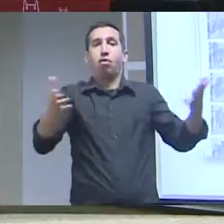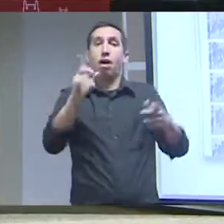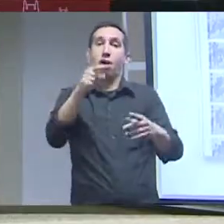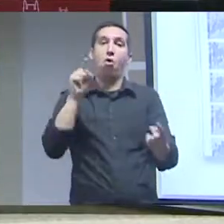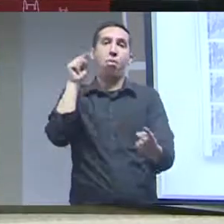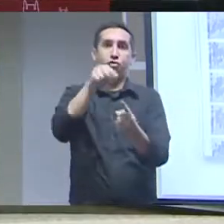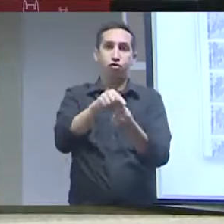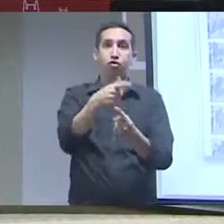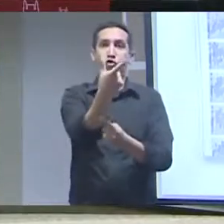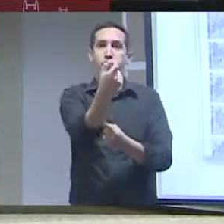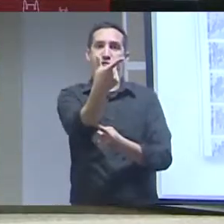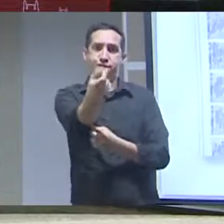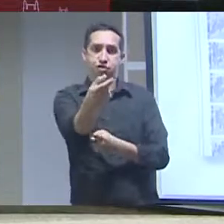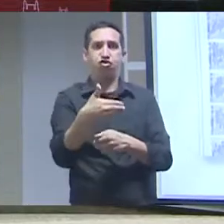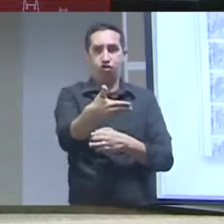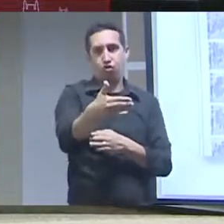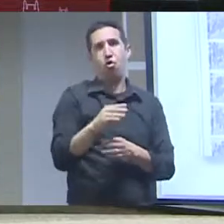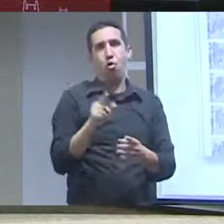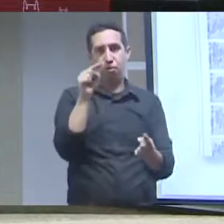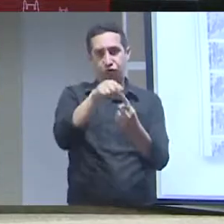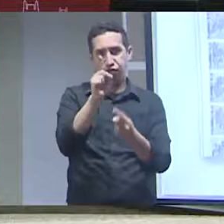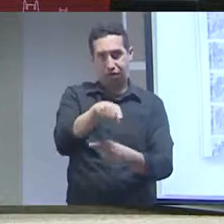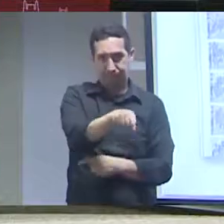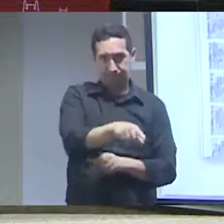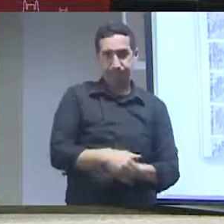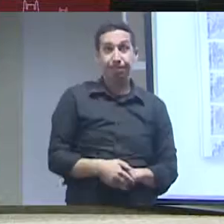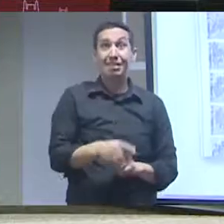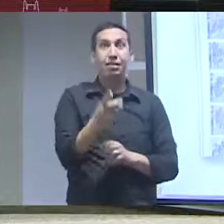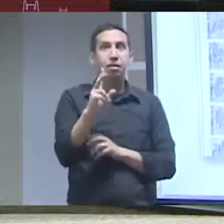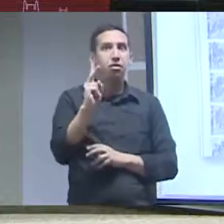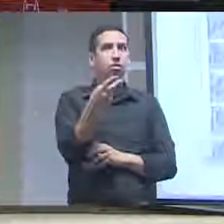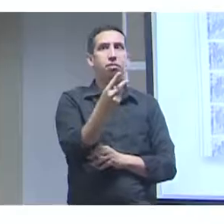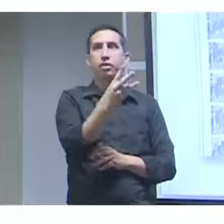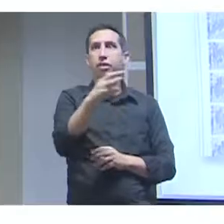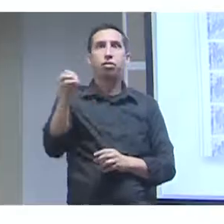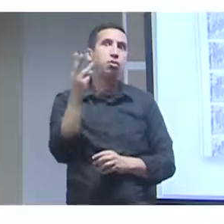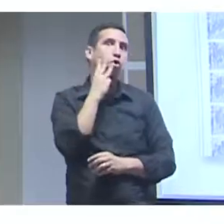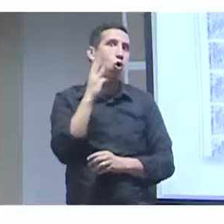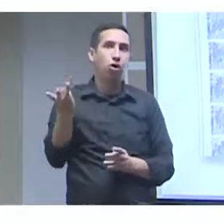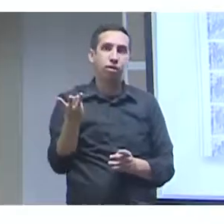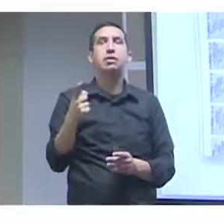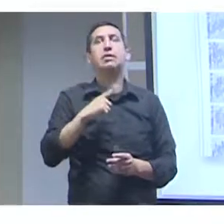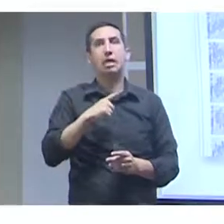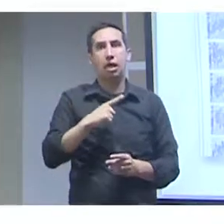Reflora com mais de 3 milhões e meio de registros e imagens em alta resolução